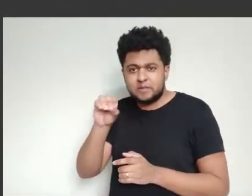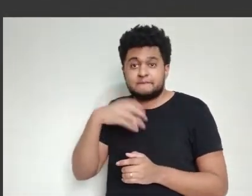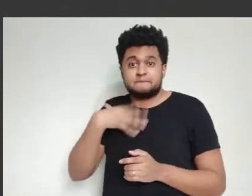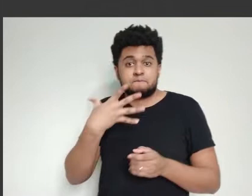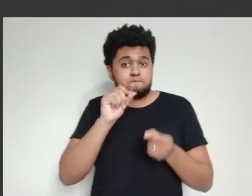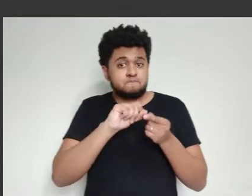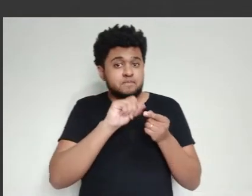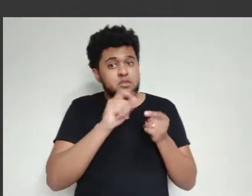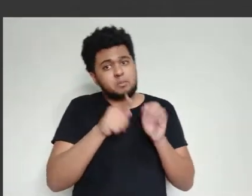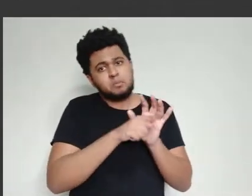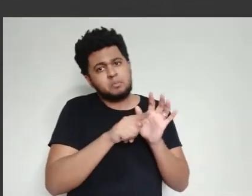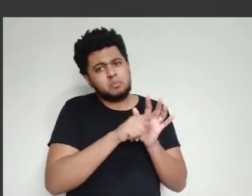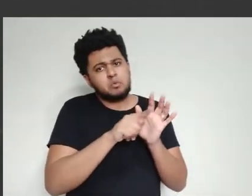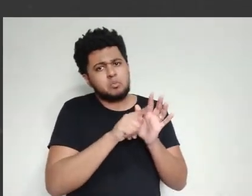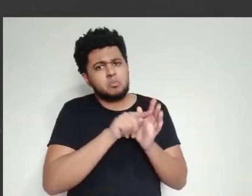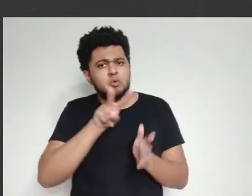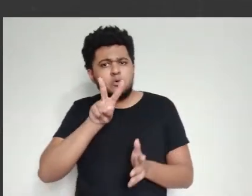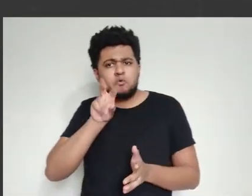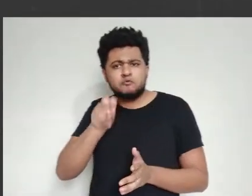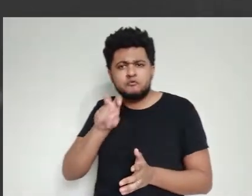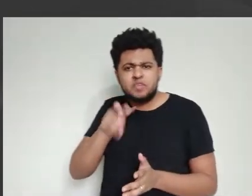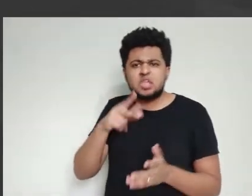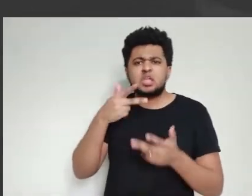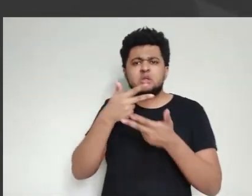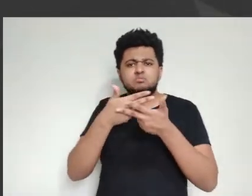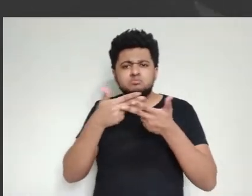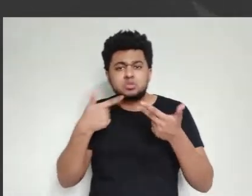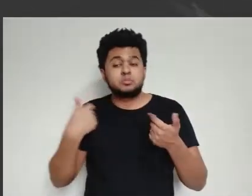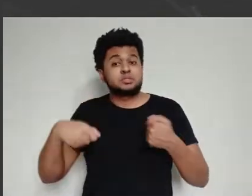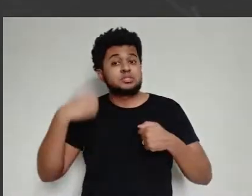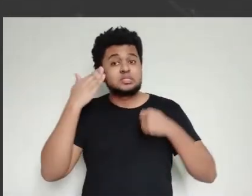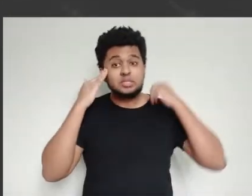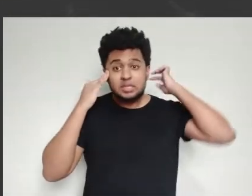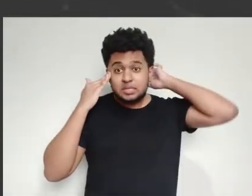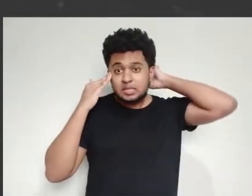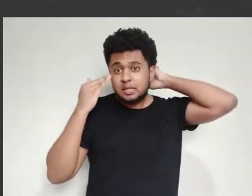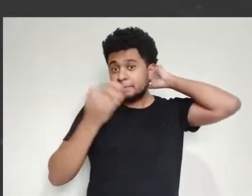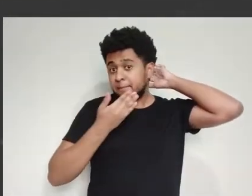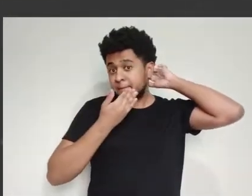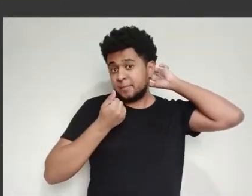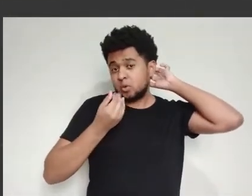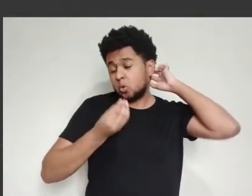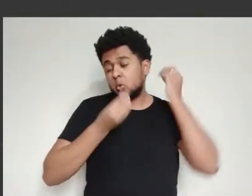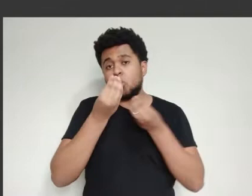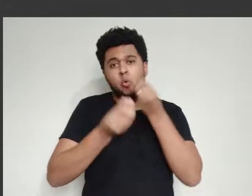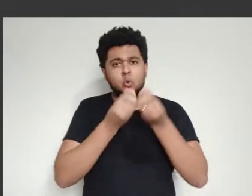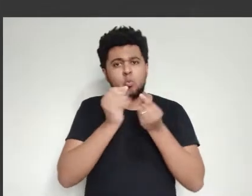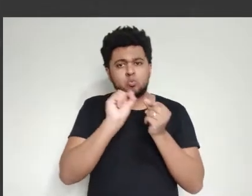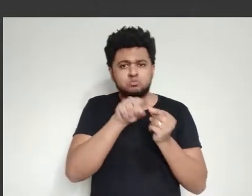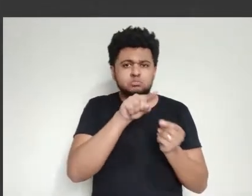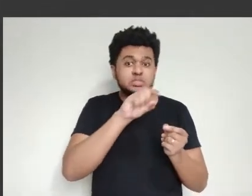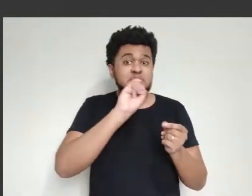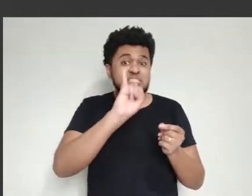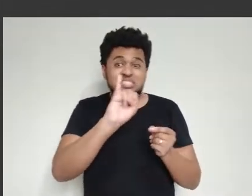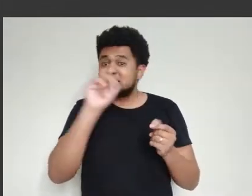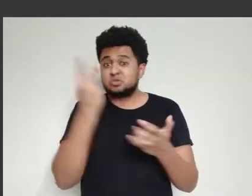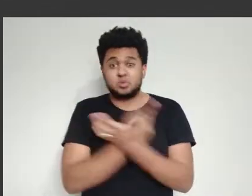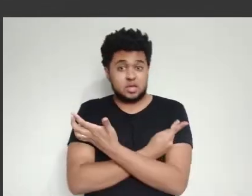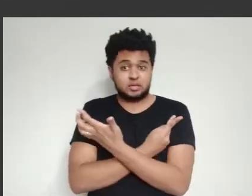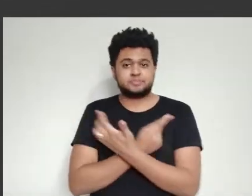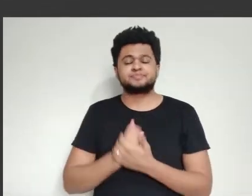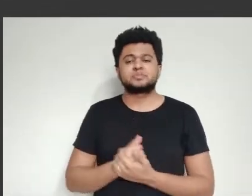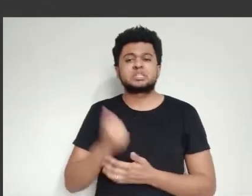o agente infeccioso que você quer fazer uma vacina. Eu vou fazer uma vacina para um vírus, para uma bactéria, para um parasito.